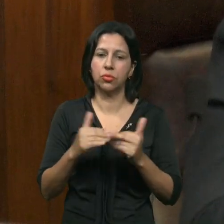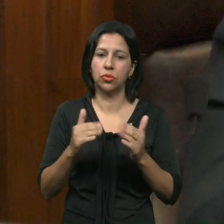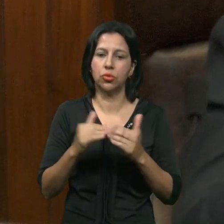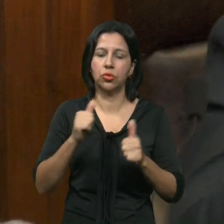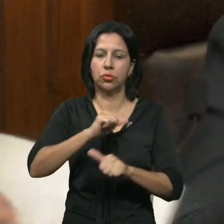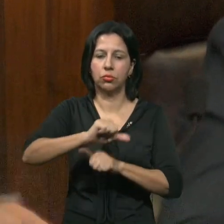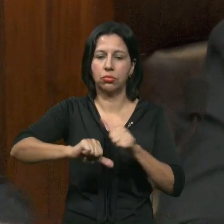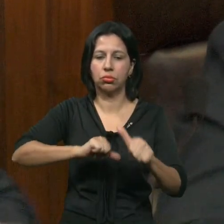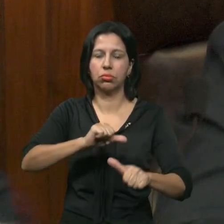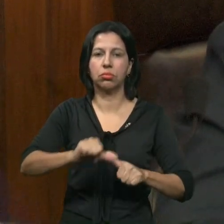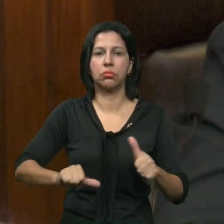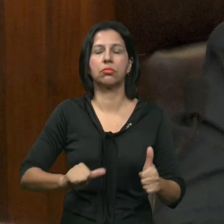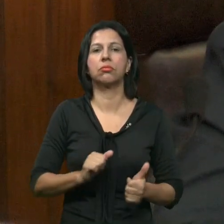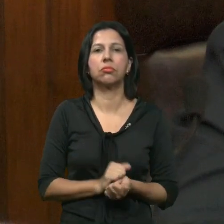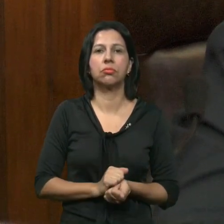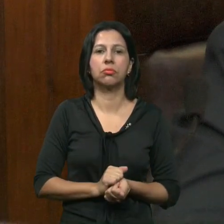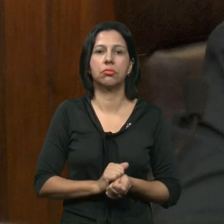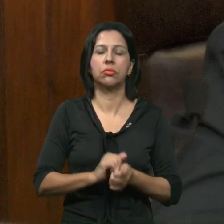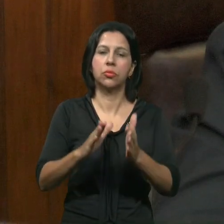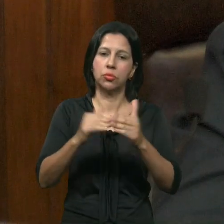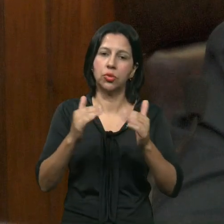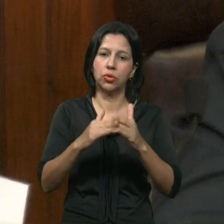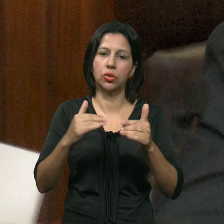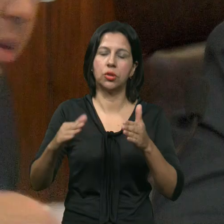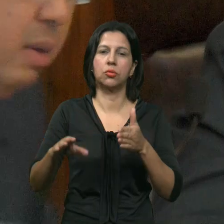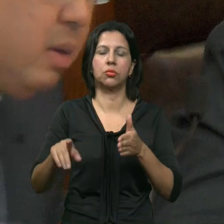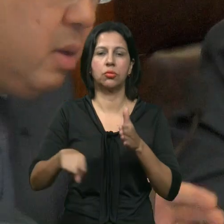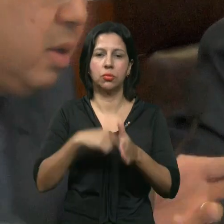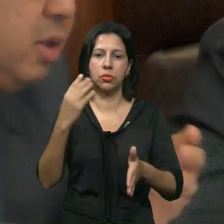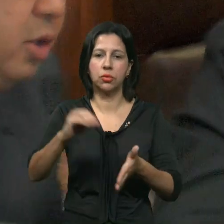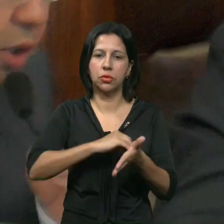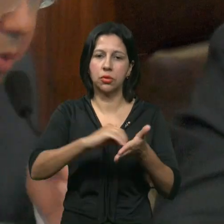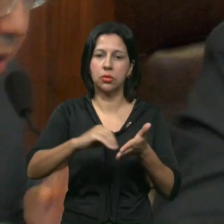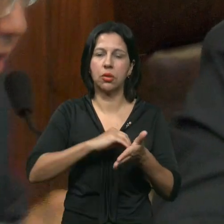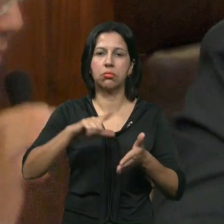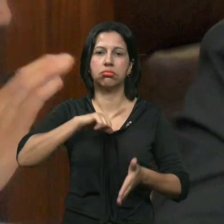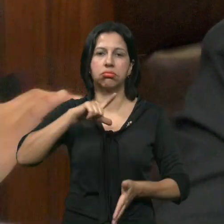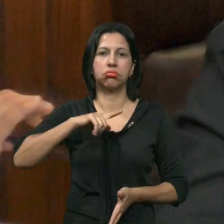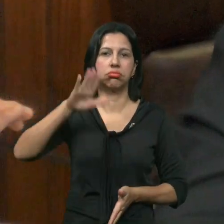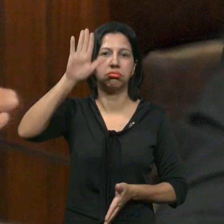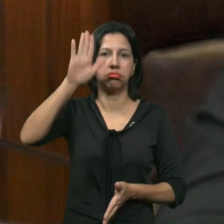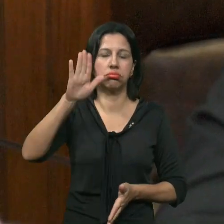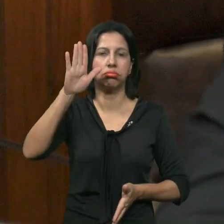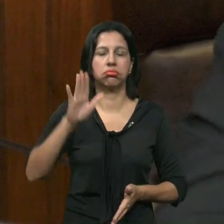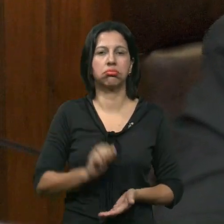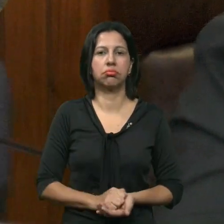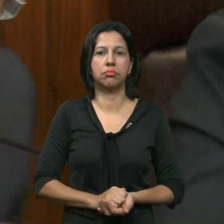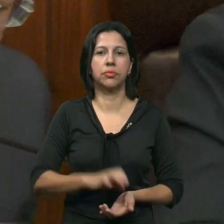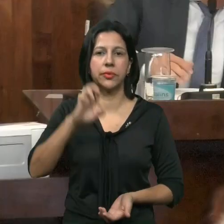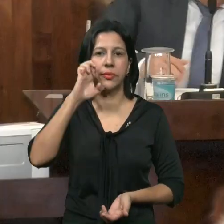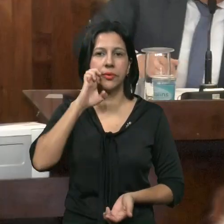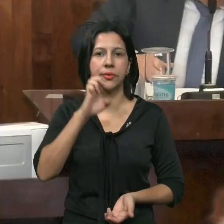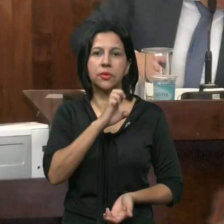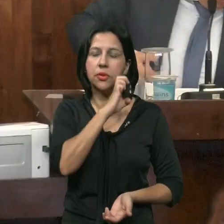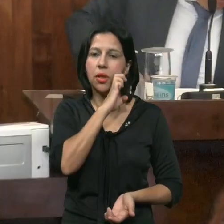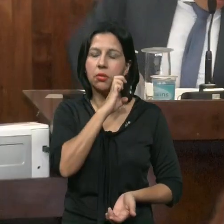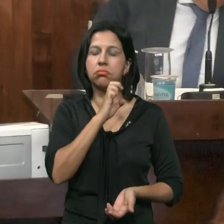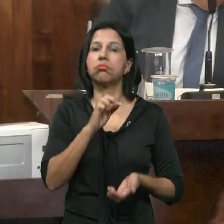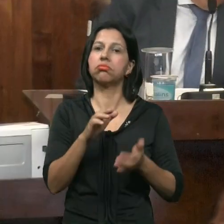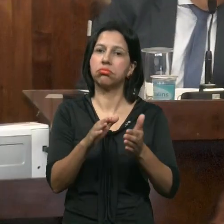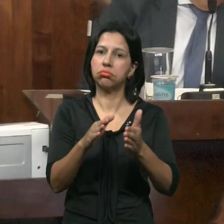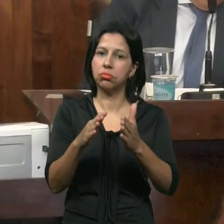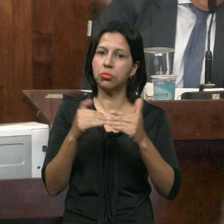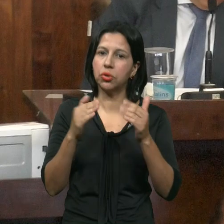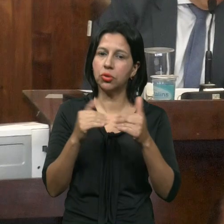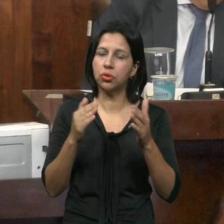Solicito ao primeiro secretário Antes, porém, questão de ordem Vereador Doutor Elia Jeca Sr. Presidente, solicito,